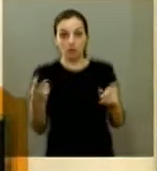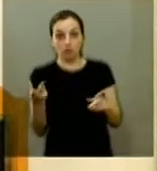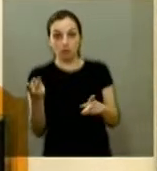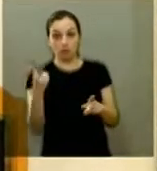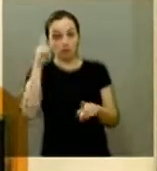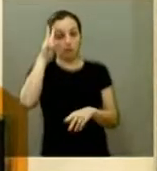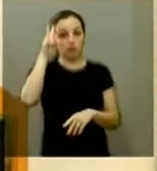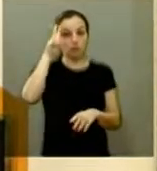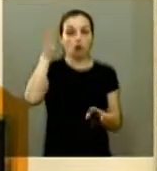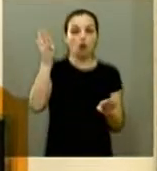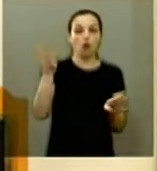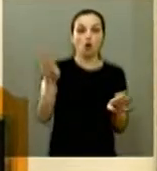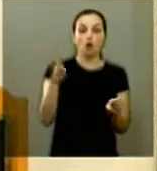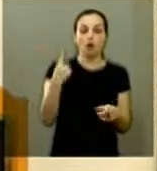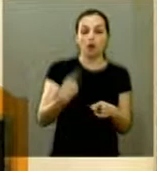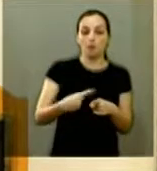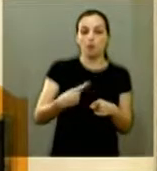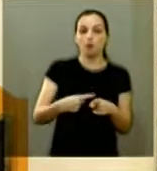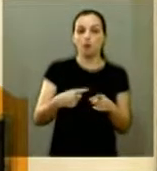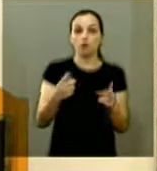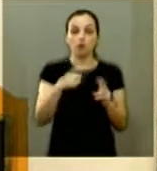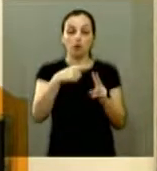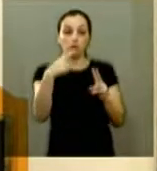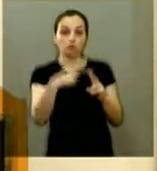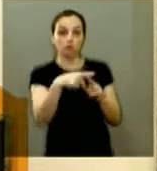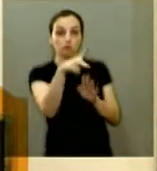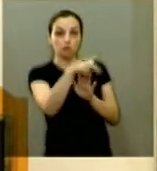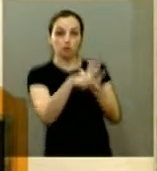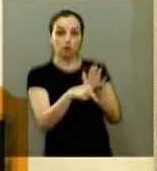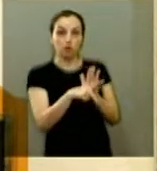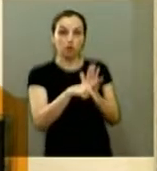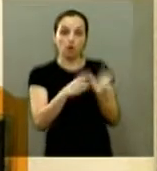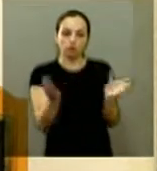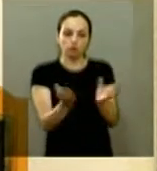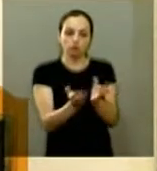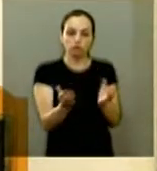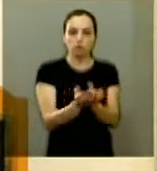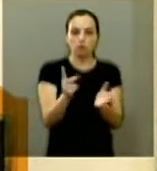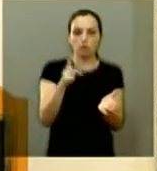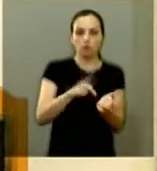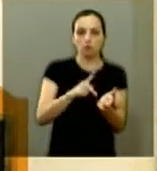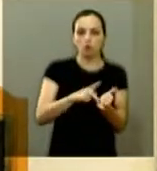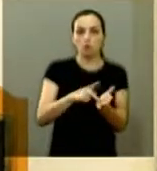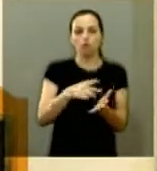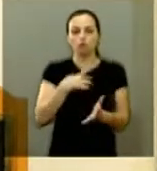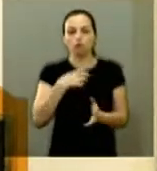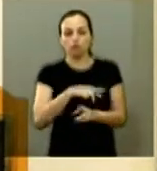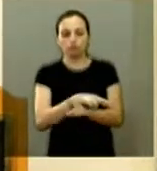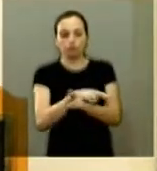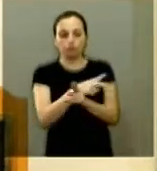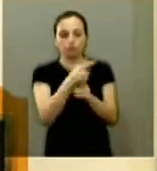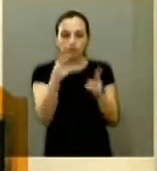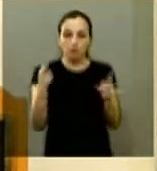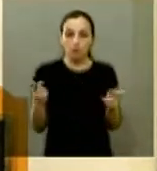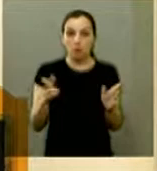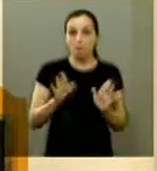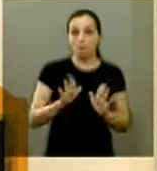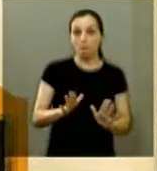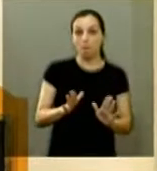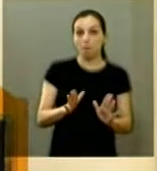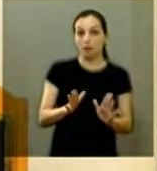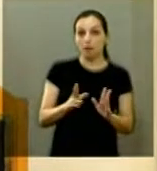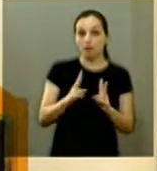os dois projetos se constituíram e se consolidaram no nosso país de forma bastante distinta, porém muito